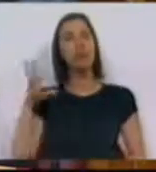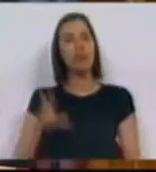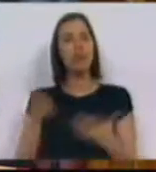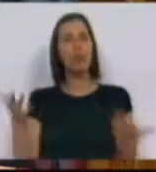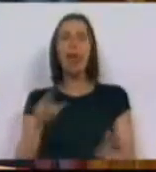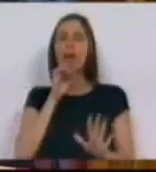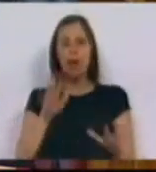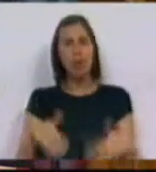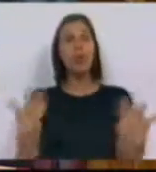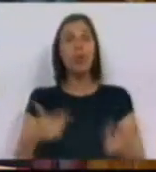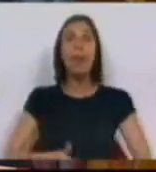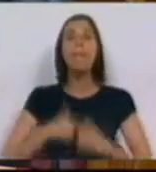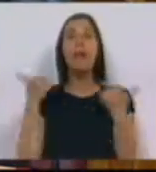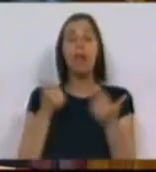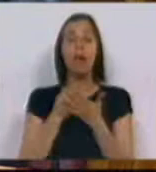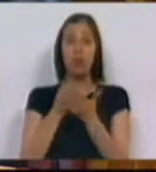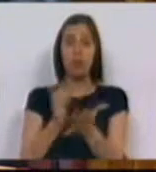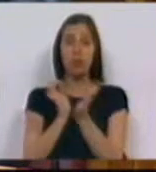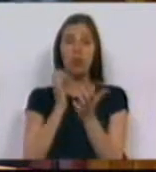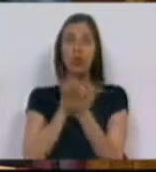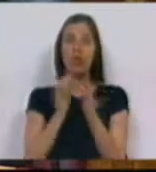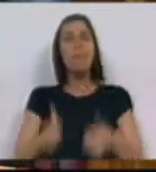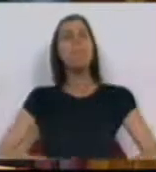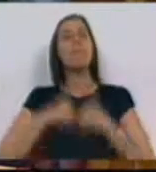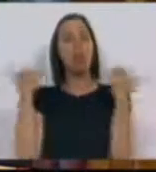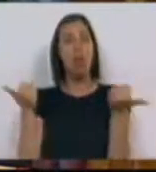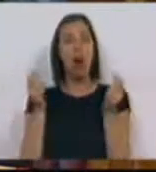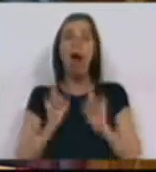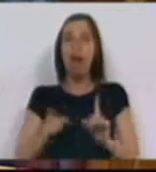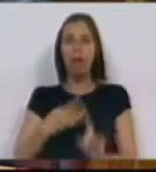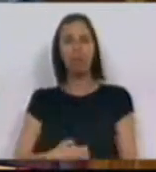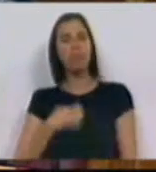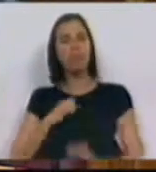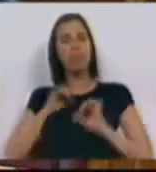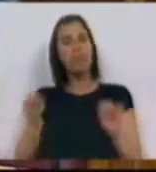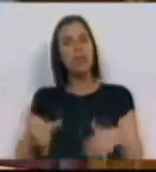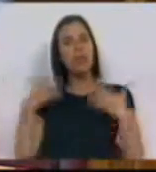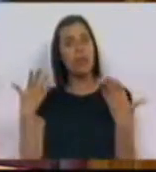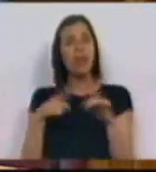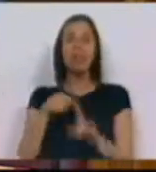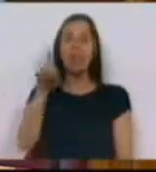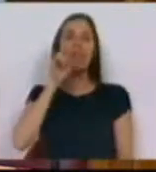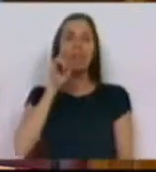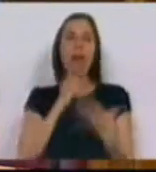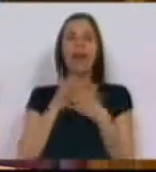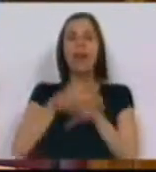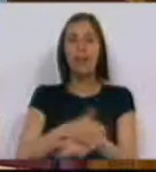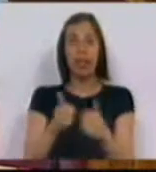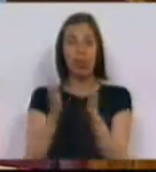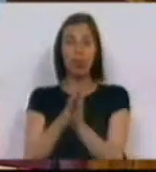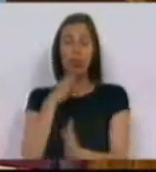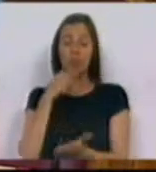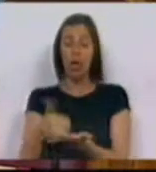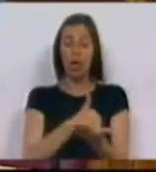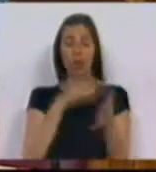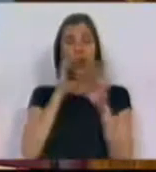e que é possível melhor a ação social escolar. É precisamente esse o sentido da nossa iniciativa, garantir o acesso universal destes